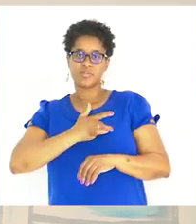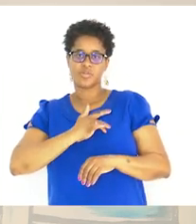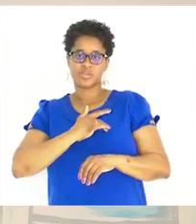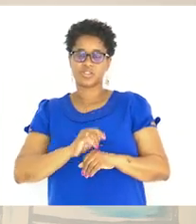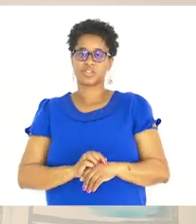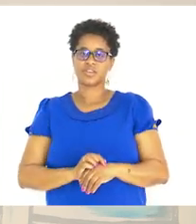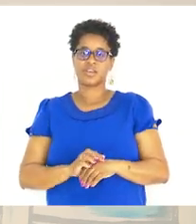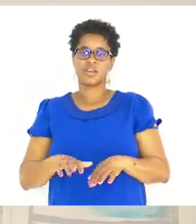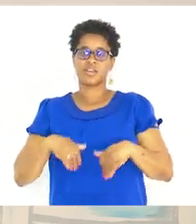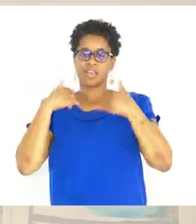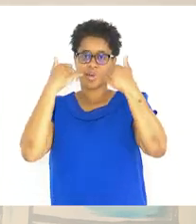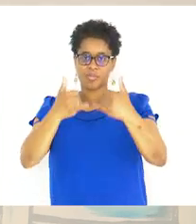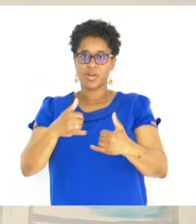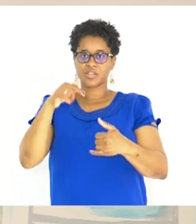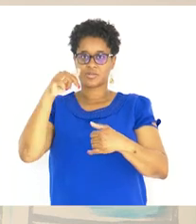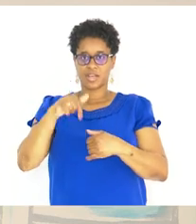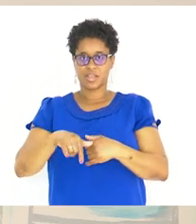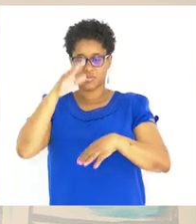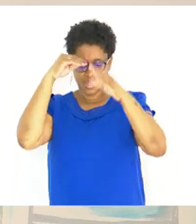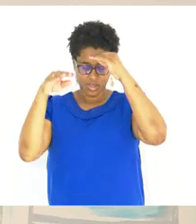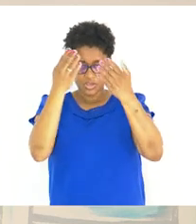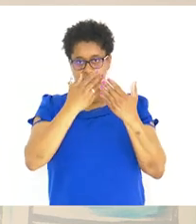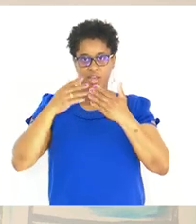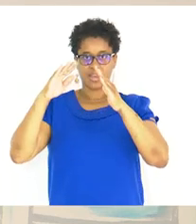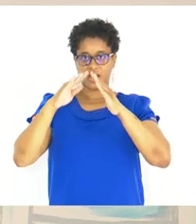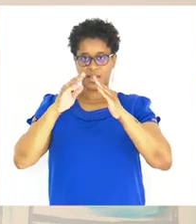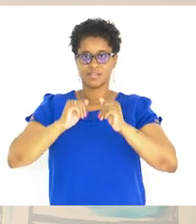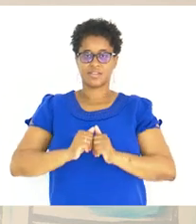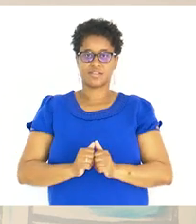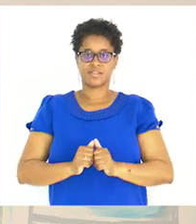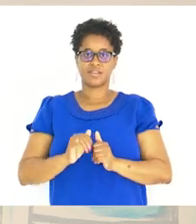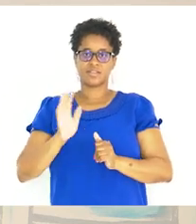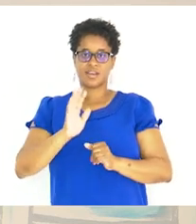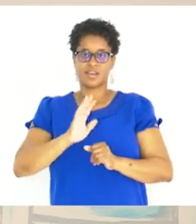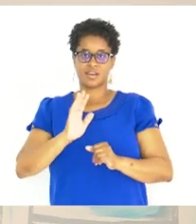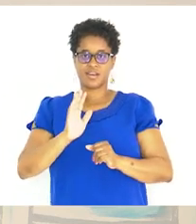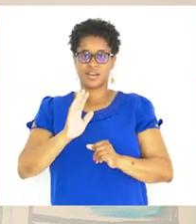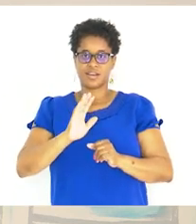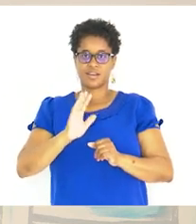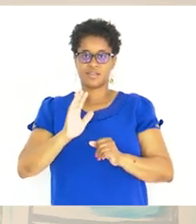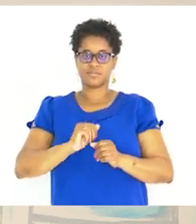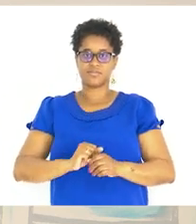Meus amores Até a próxima aqui no Aprender e Estudar em Casa. Tchau!